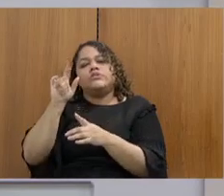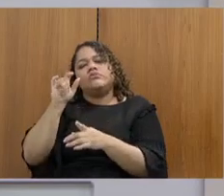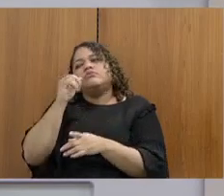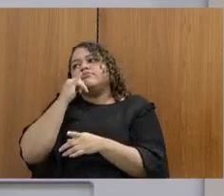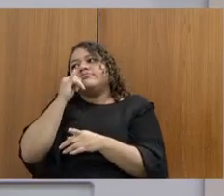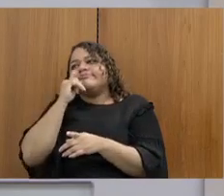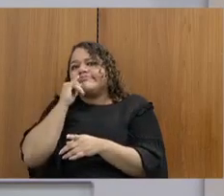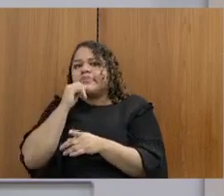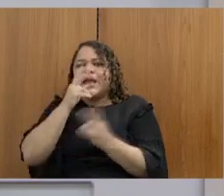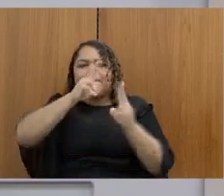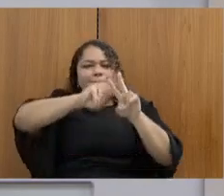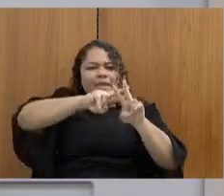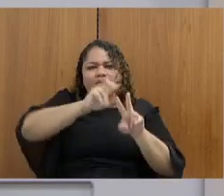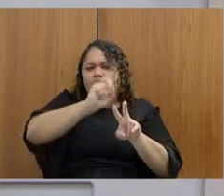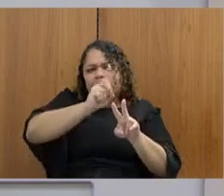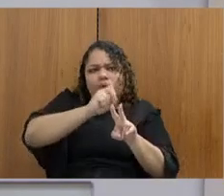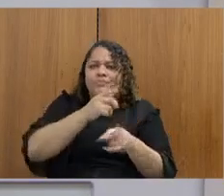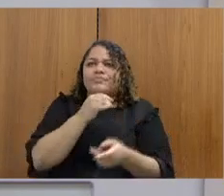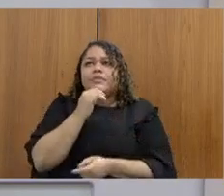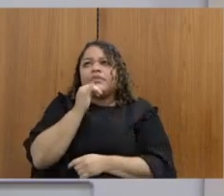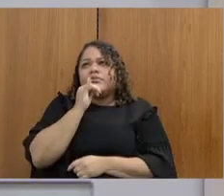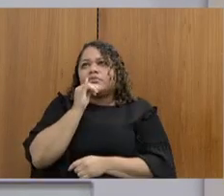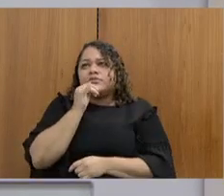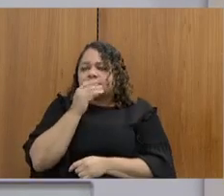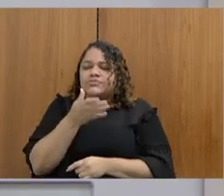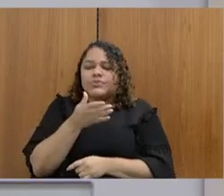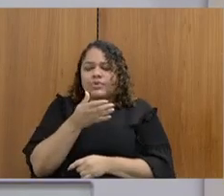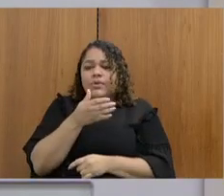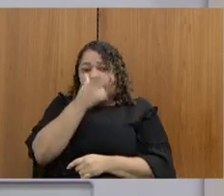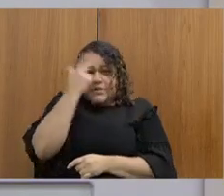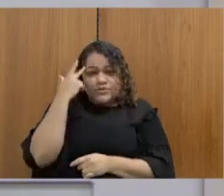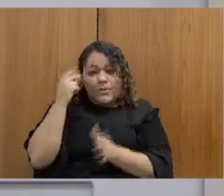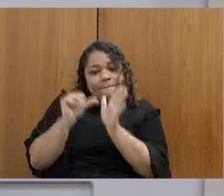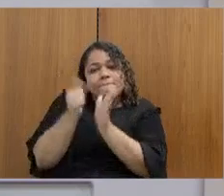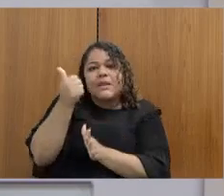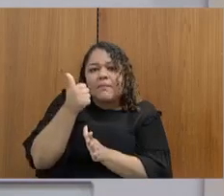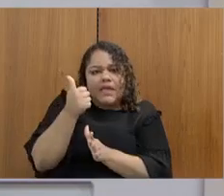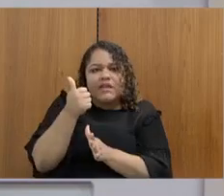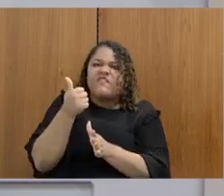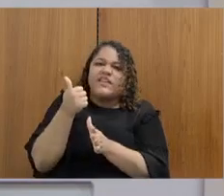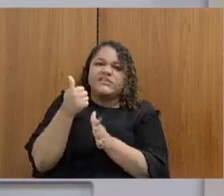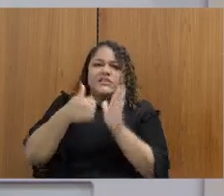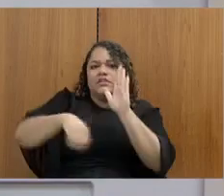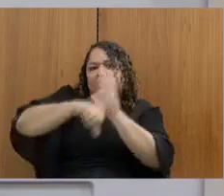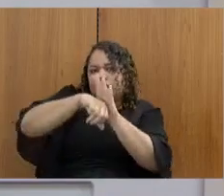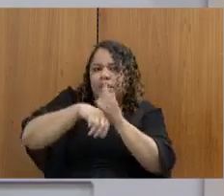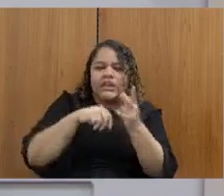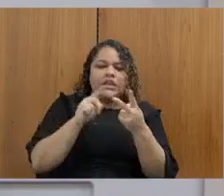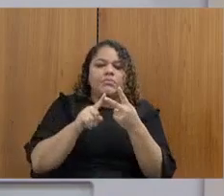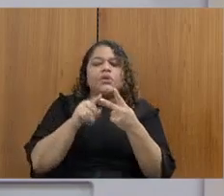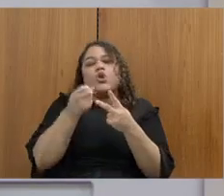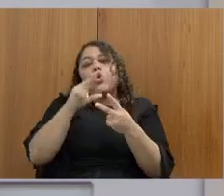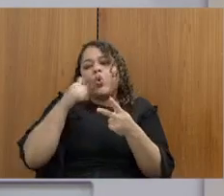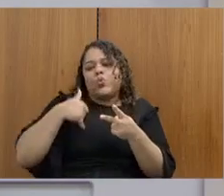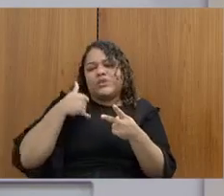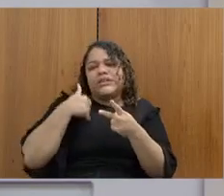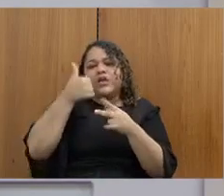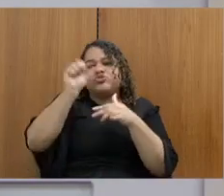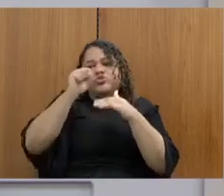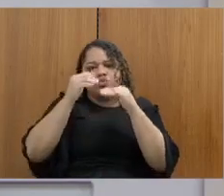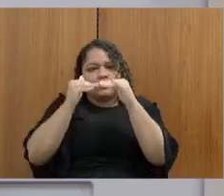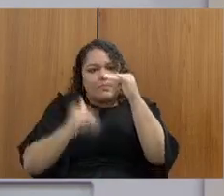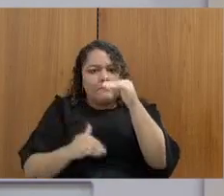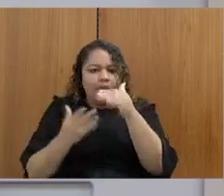primário, do preso de crime de menor ofensividade, de presos que cumpriram já um prazo razoável, que ali, até mesmo a luz da LEP já poderia